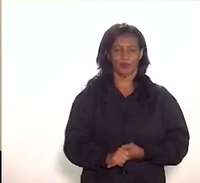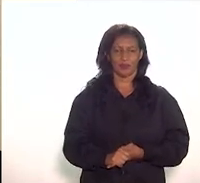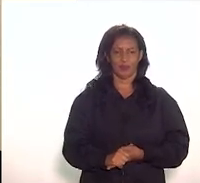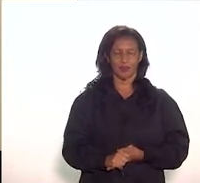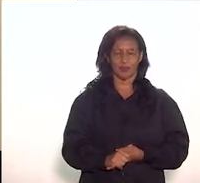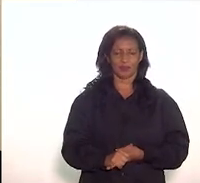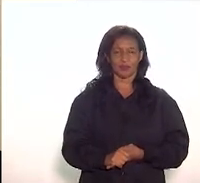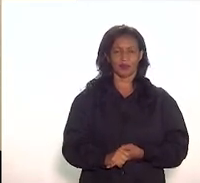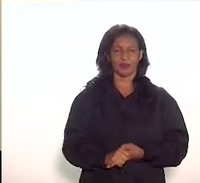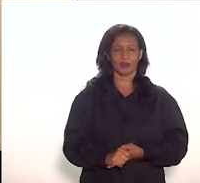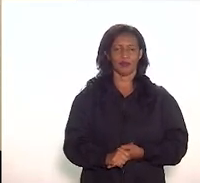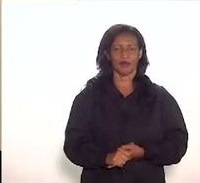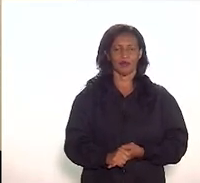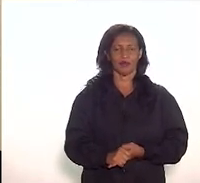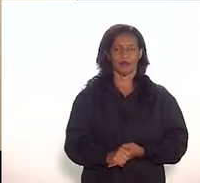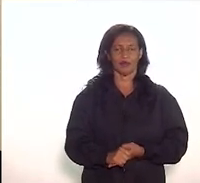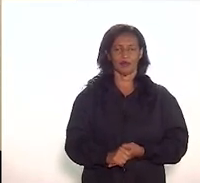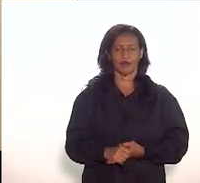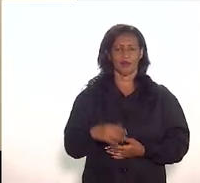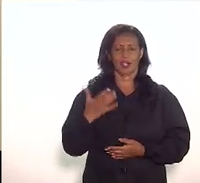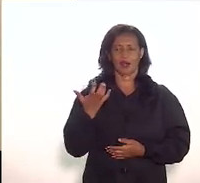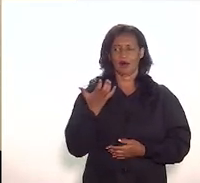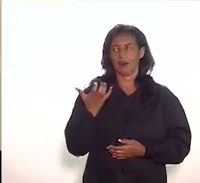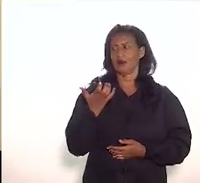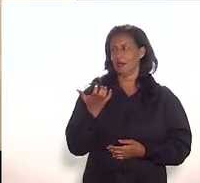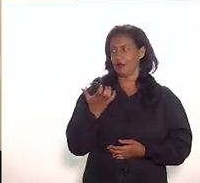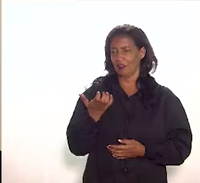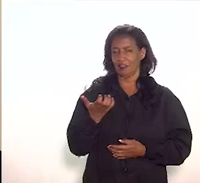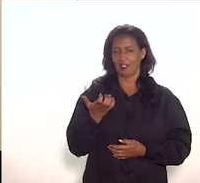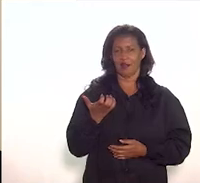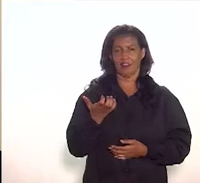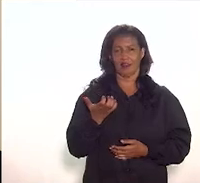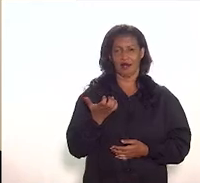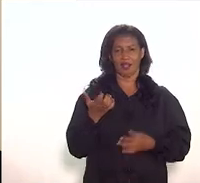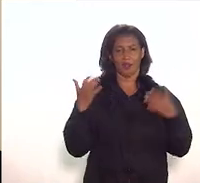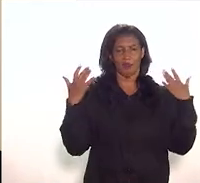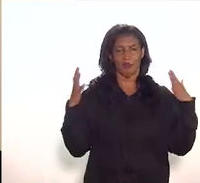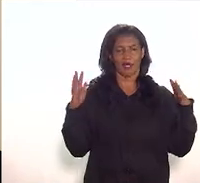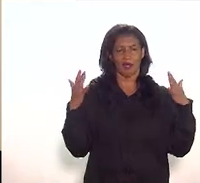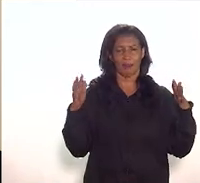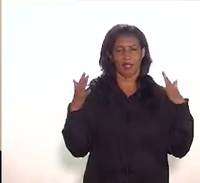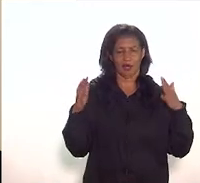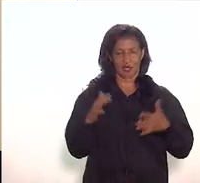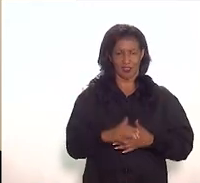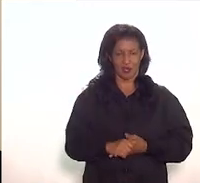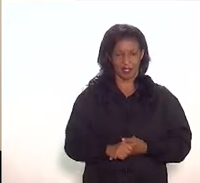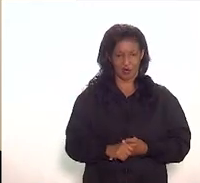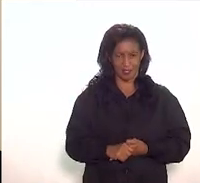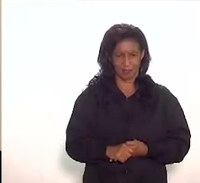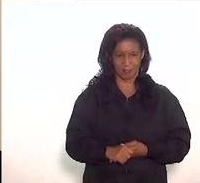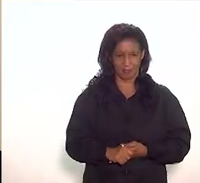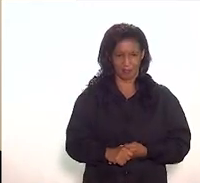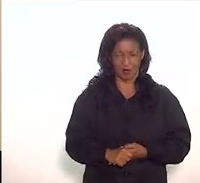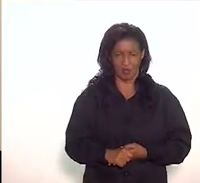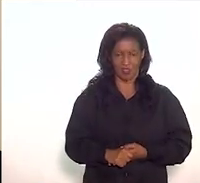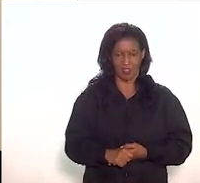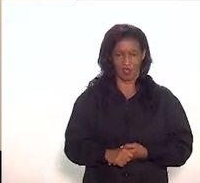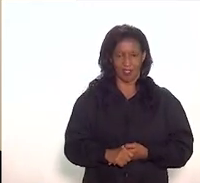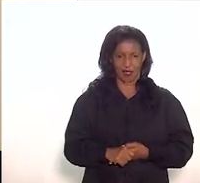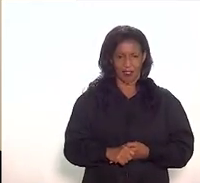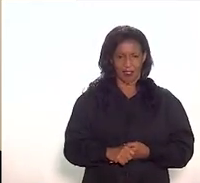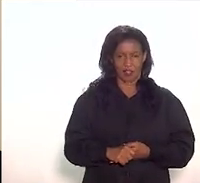cultura primeiro parabenizar o engajamento e é uma uma honra ver